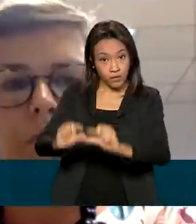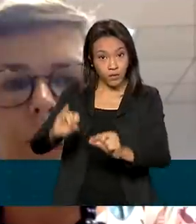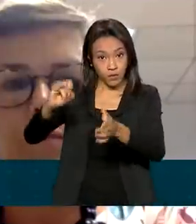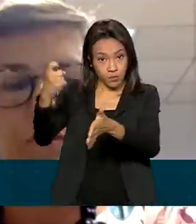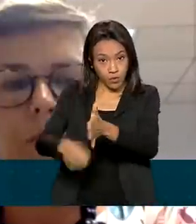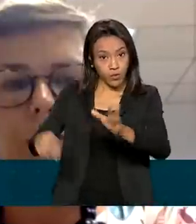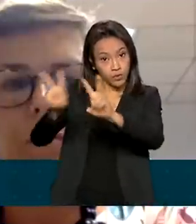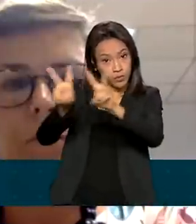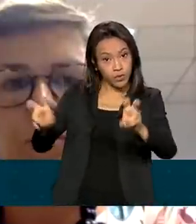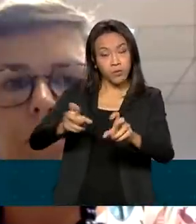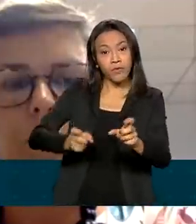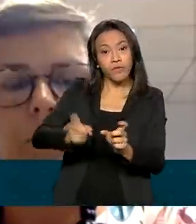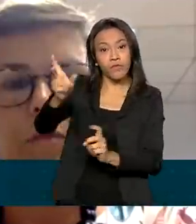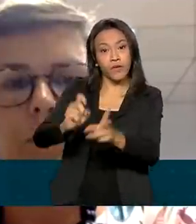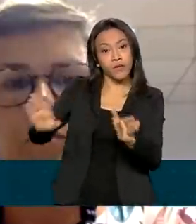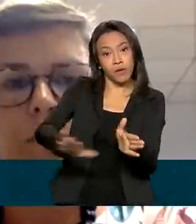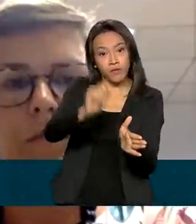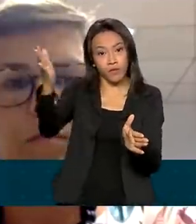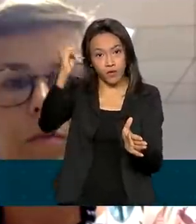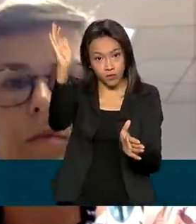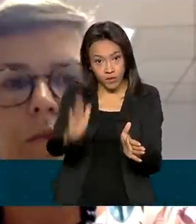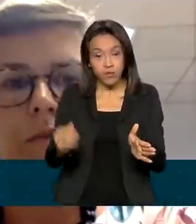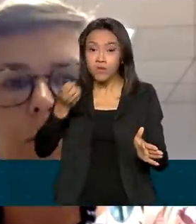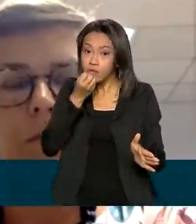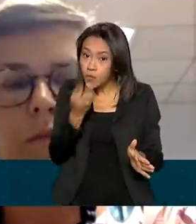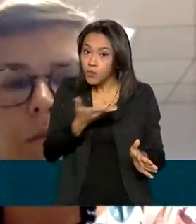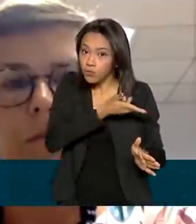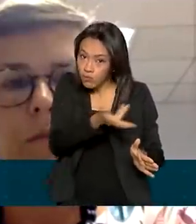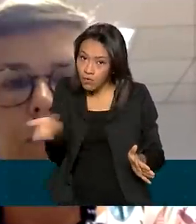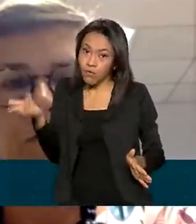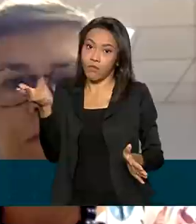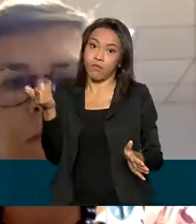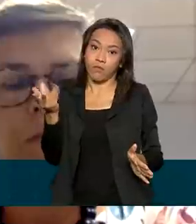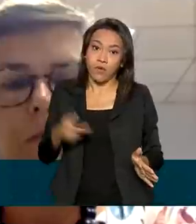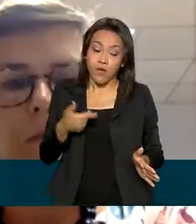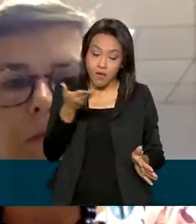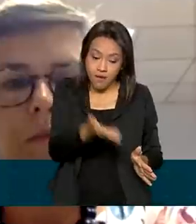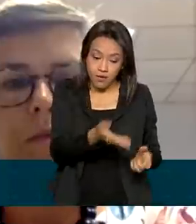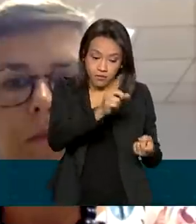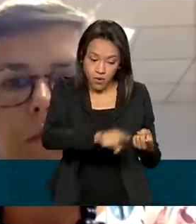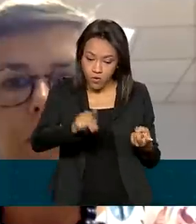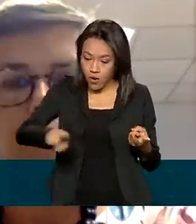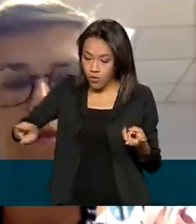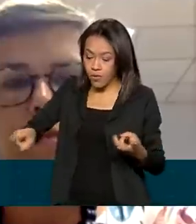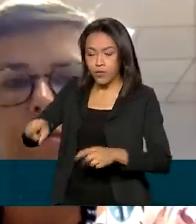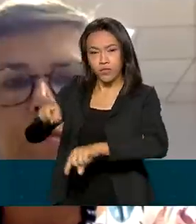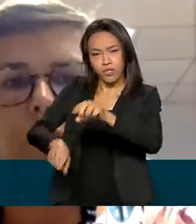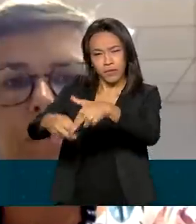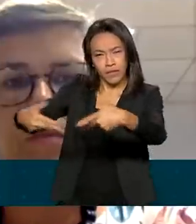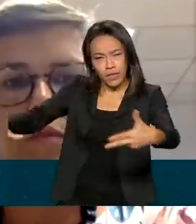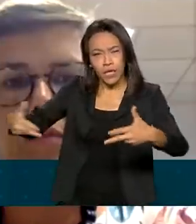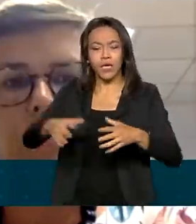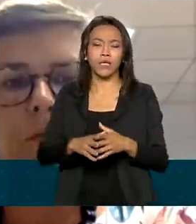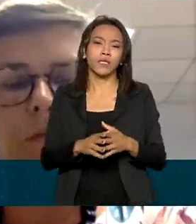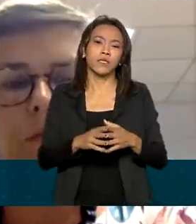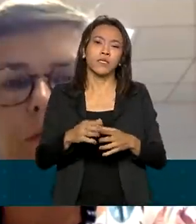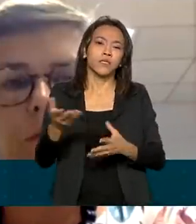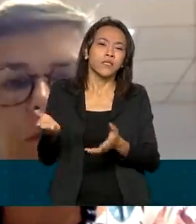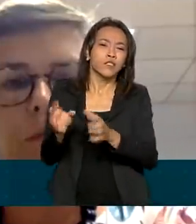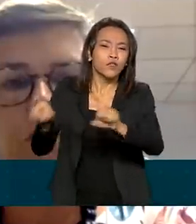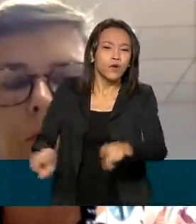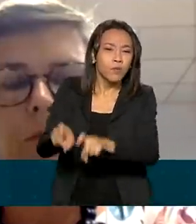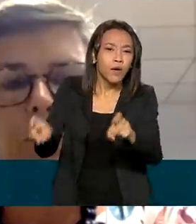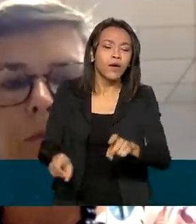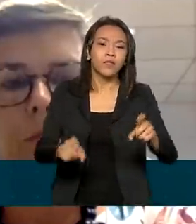muito importante para todo mundo, para a competitividade e para a produtividade. Esses produtos de informática, de telecomunicação e os bens de